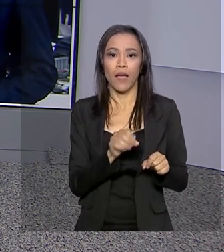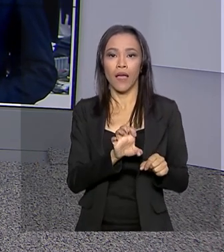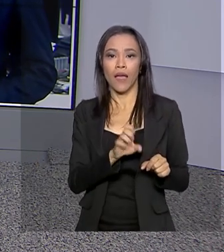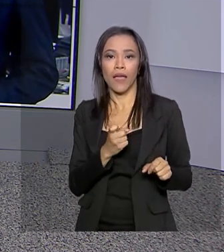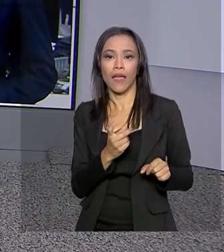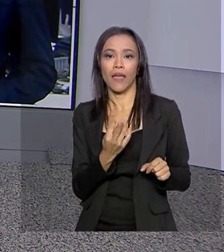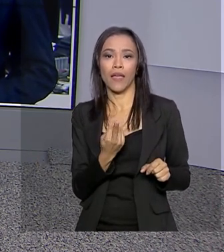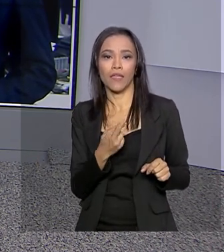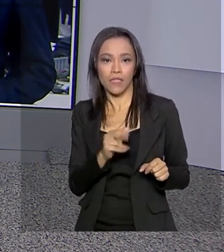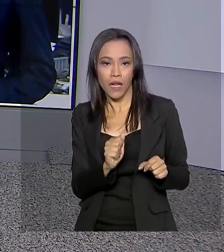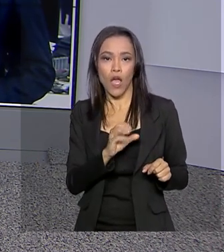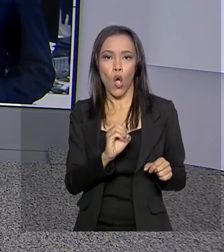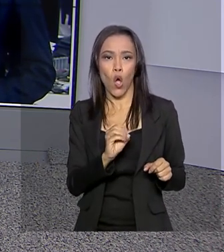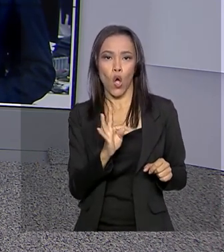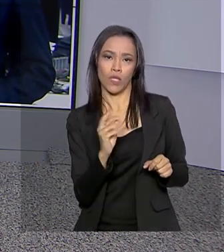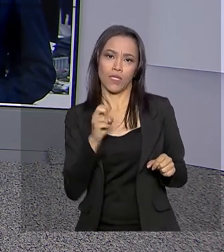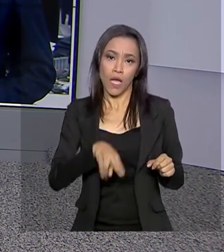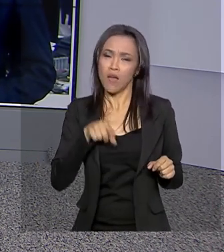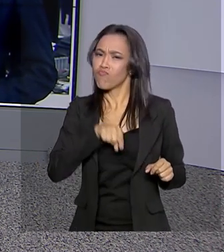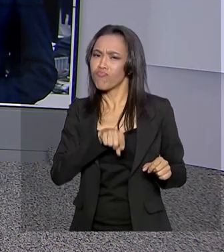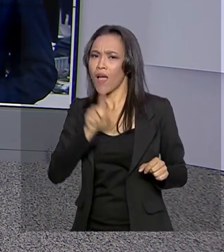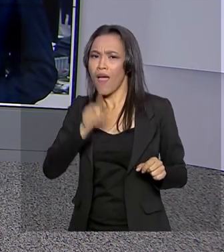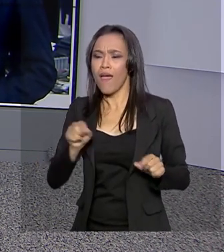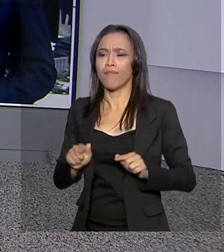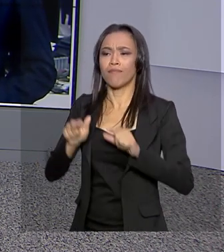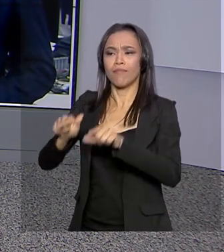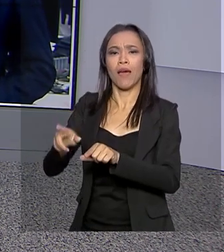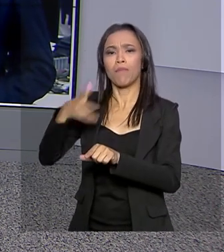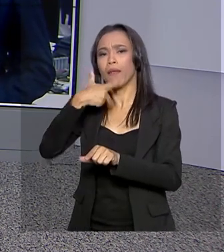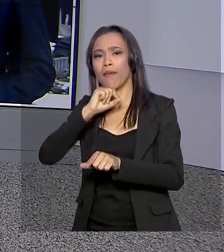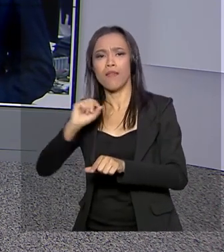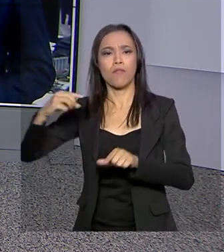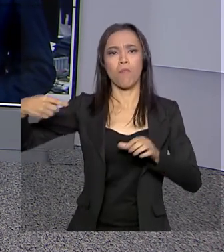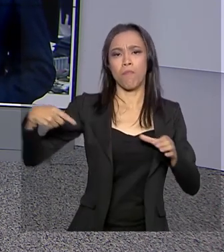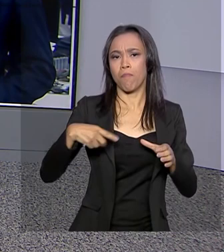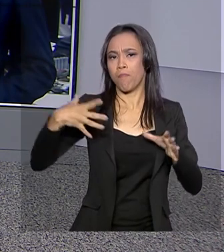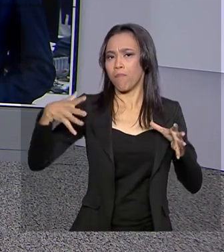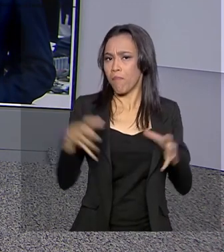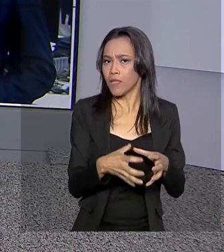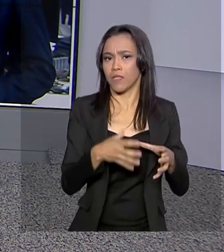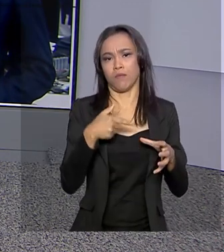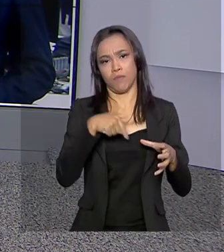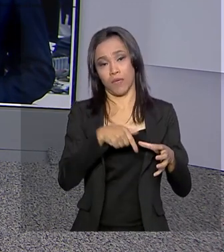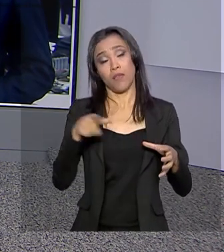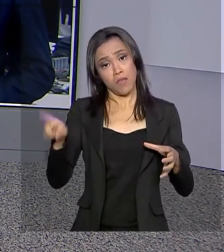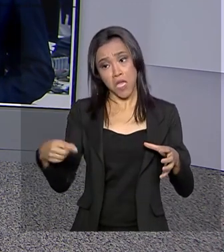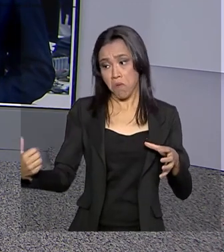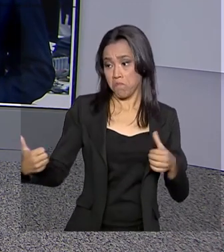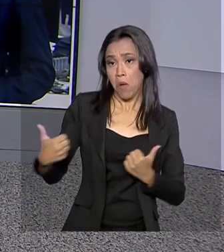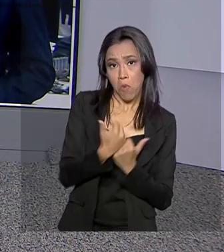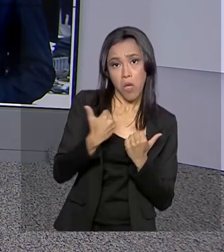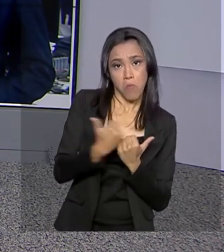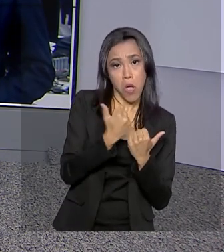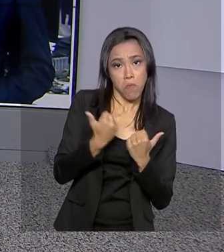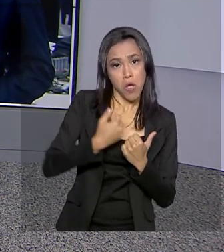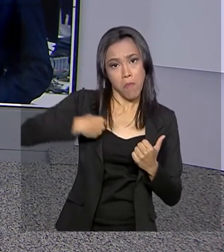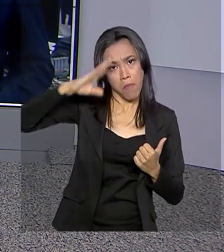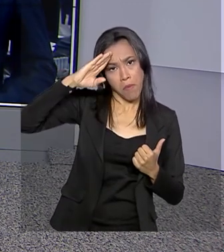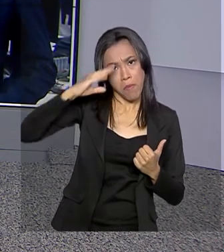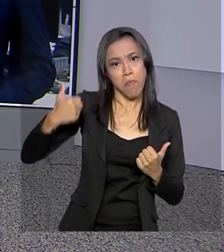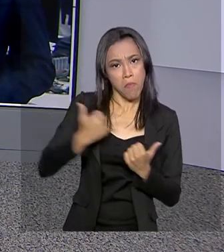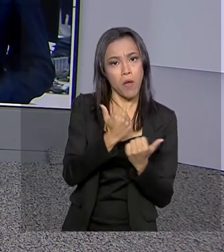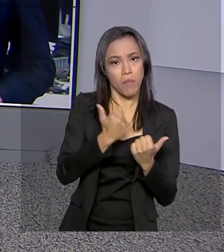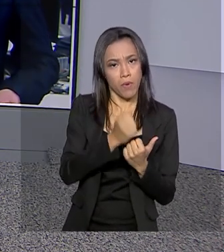O título é dado a países que não são membros da Organização do Tratado do Atlântico Norte e que passam a ser considerados aliados militares dos Estados